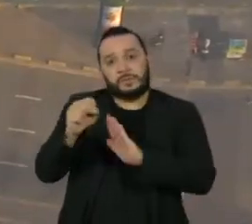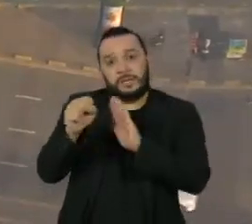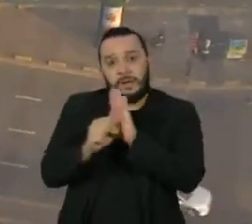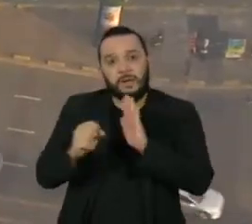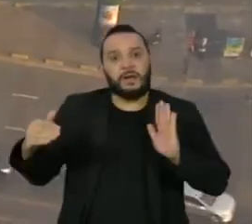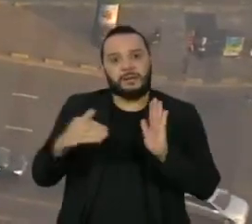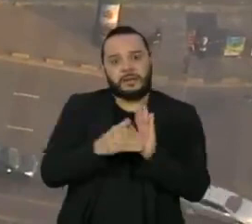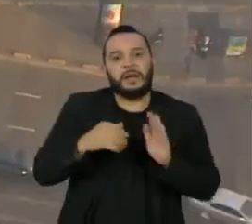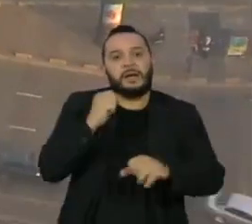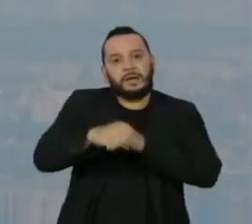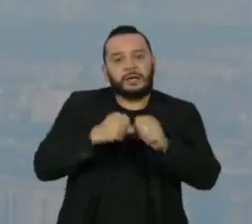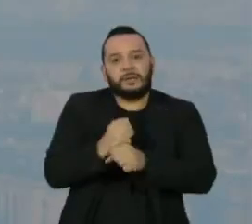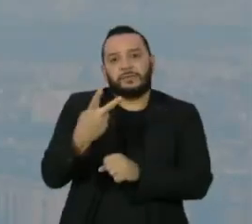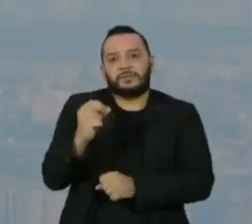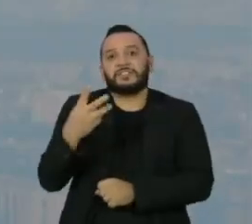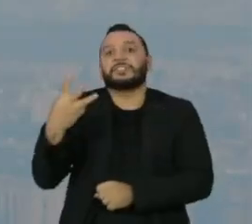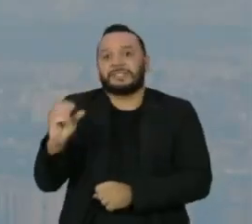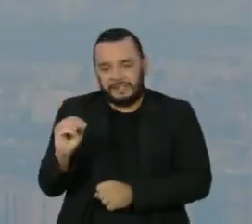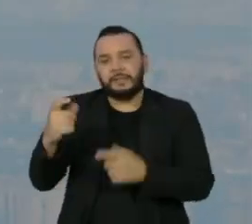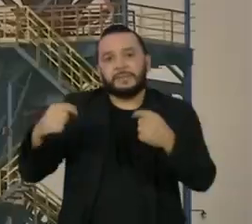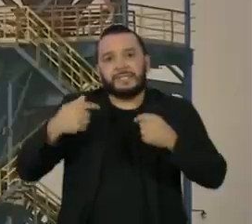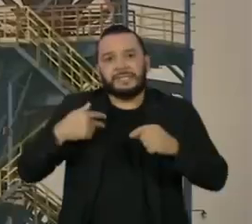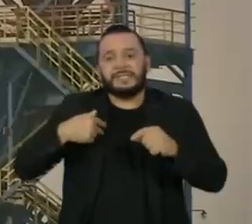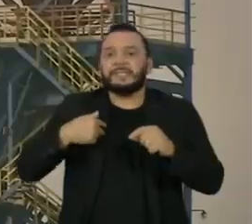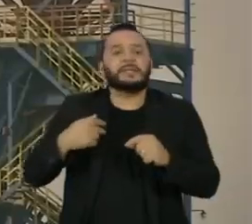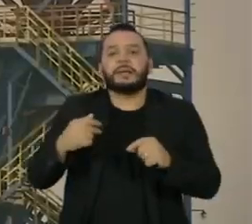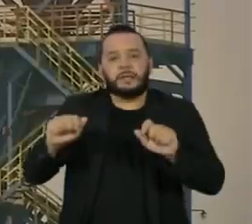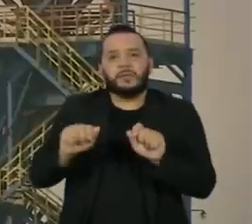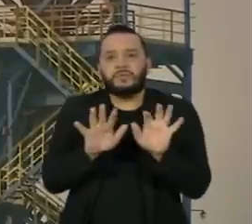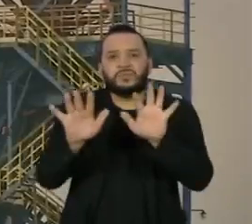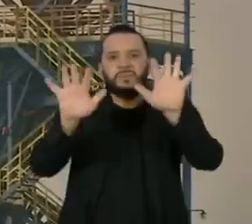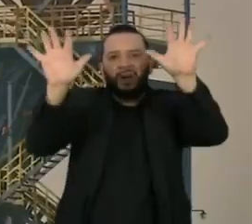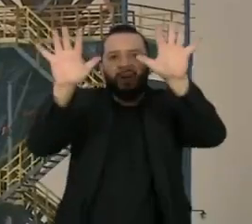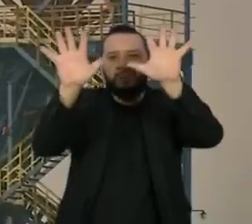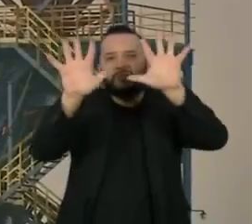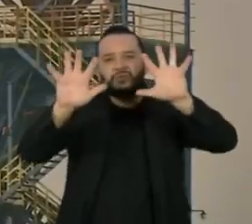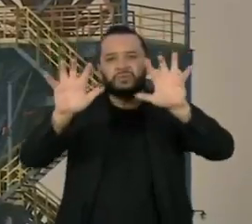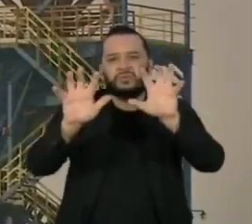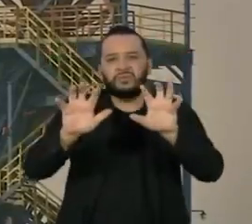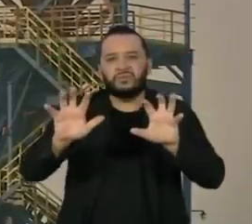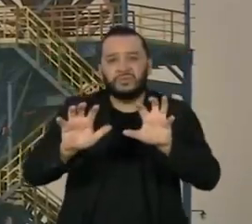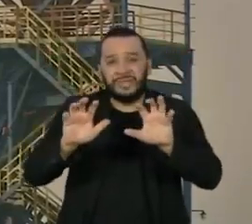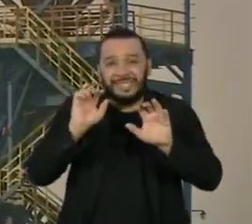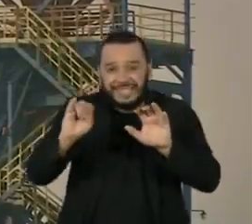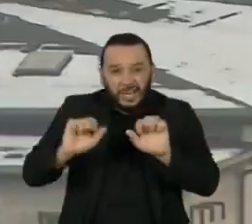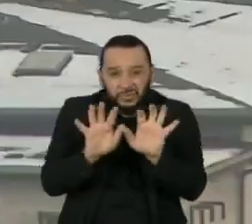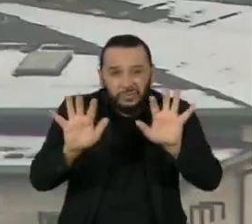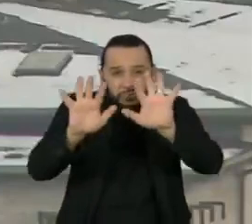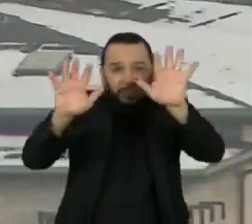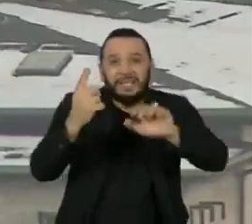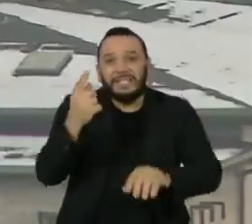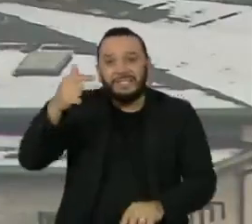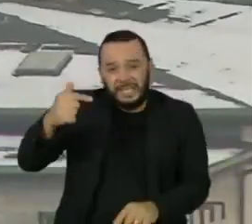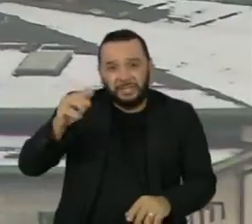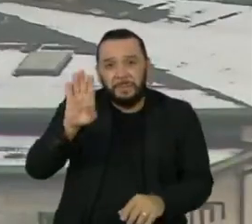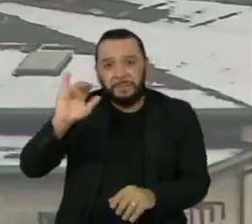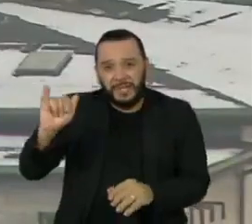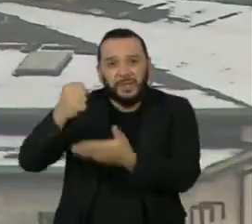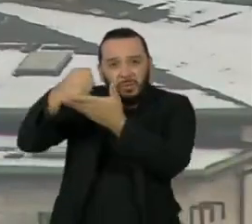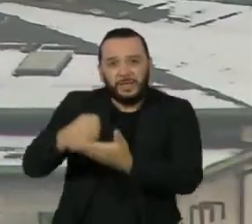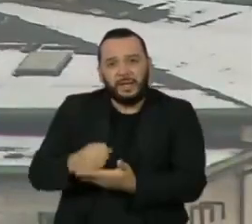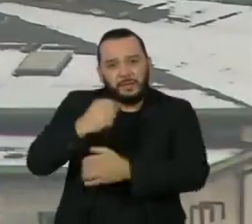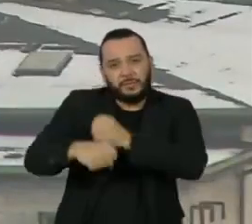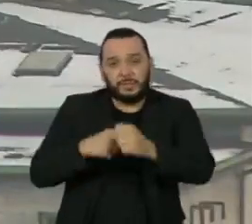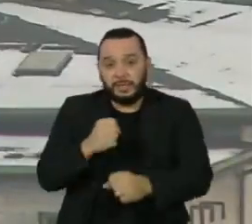2030, as emissões de gases poluentes não devem passar de 17 bilhões de toneladas por ano. Com o aumento na produção